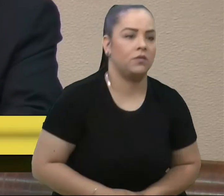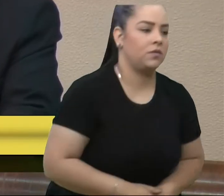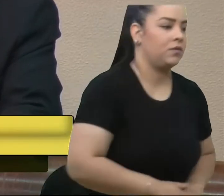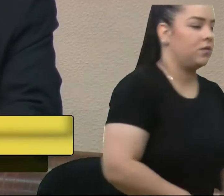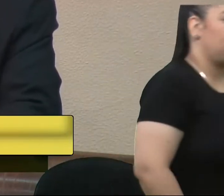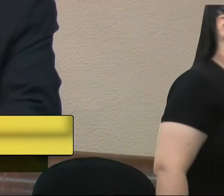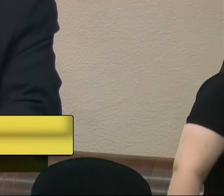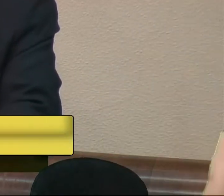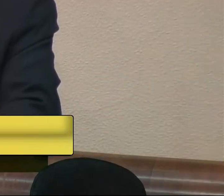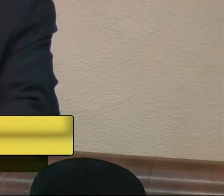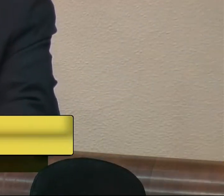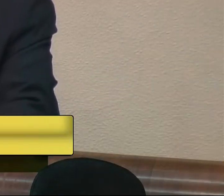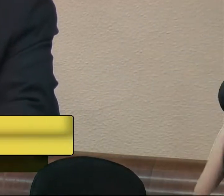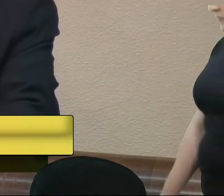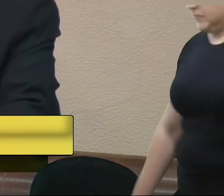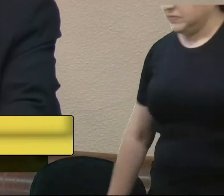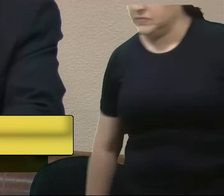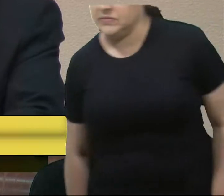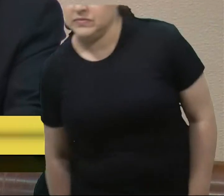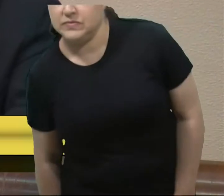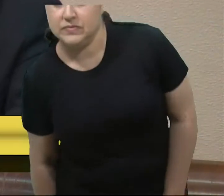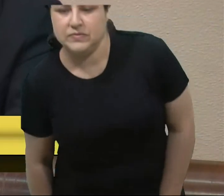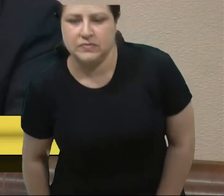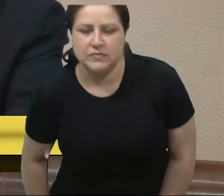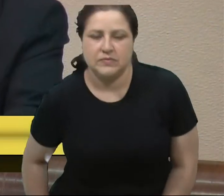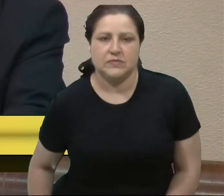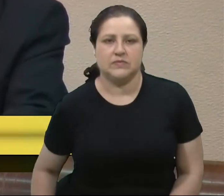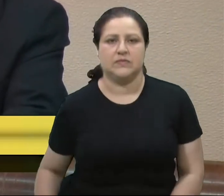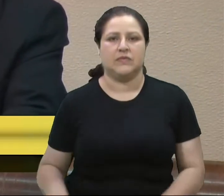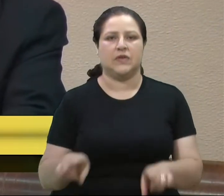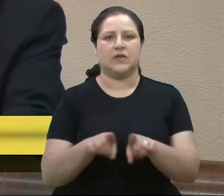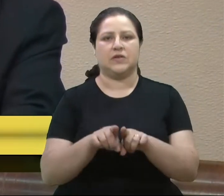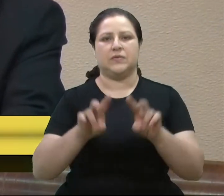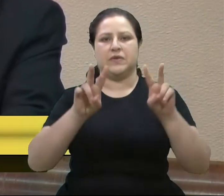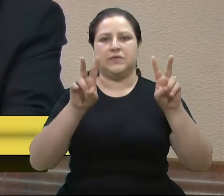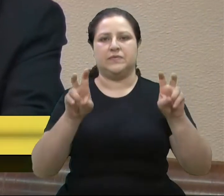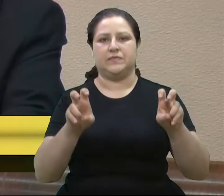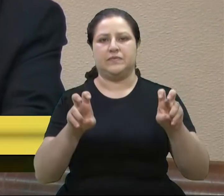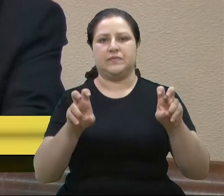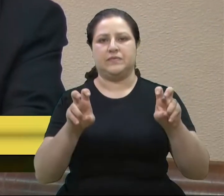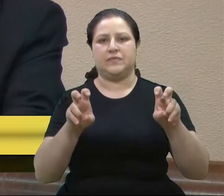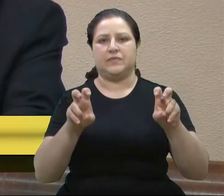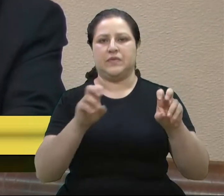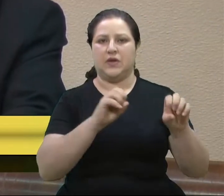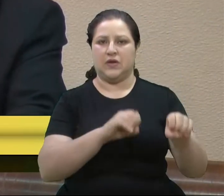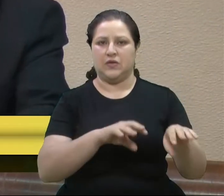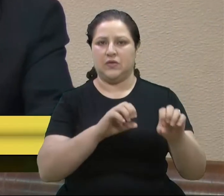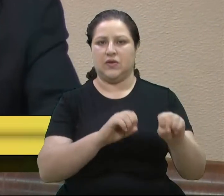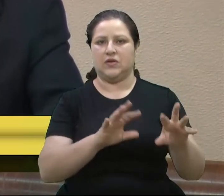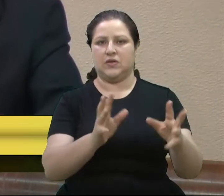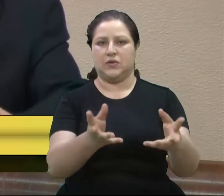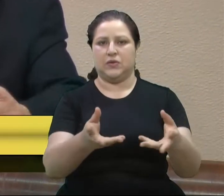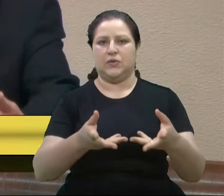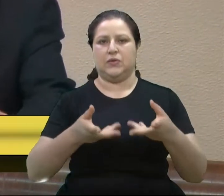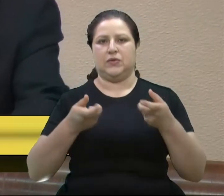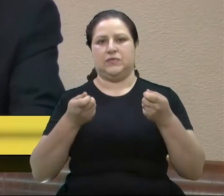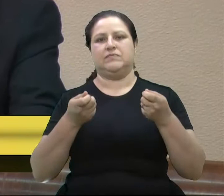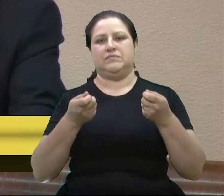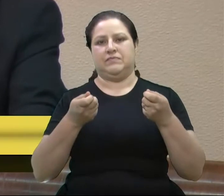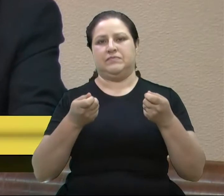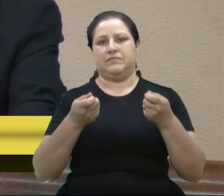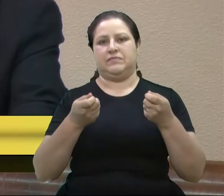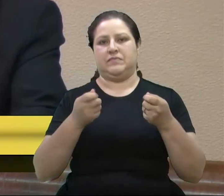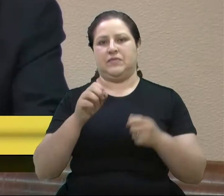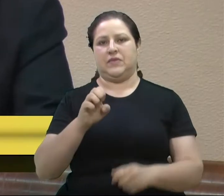E daí tem a questão da excelência, a gente luta tanto por excelência na educação, mas quando a gente entra nessa